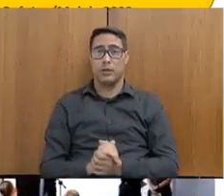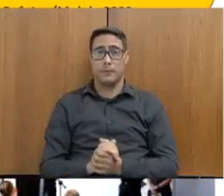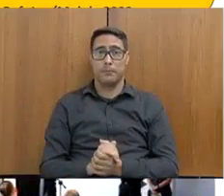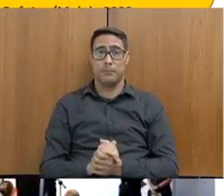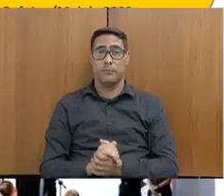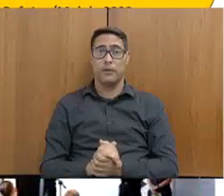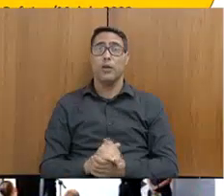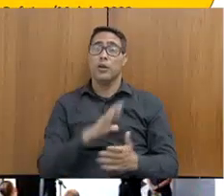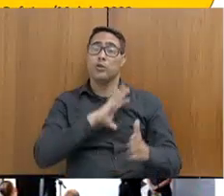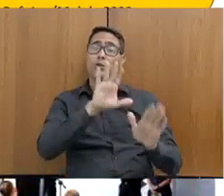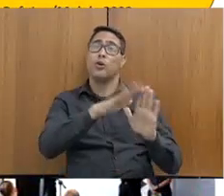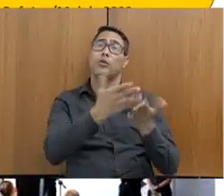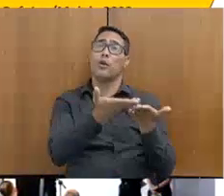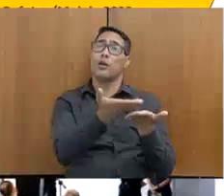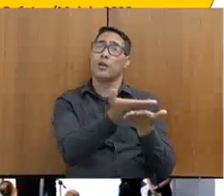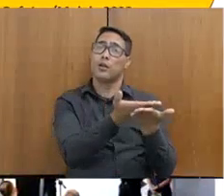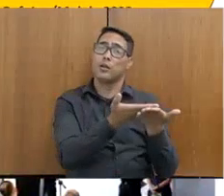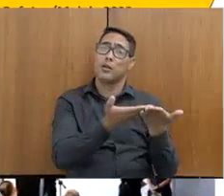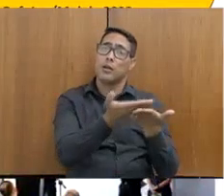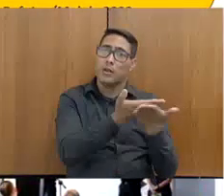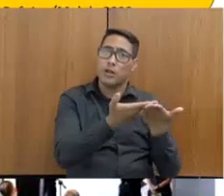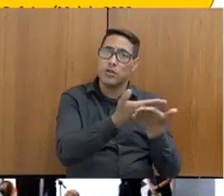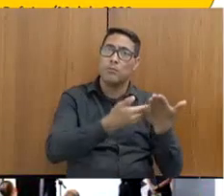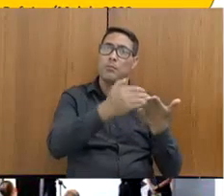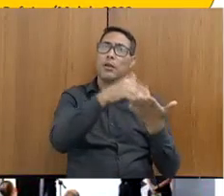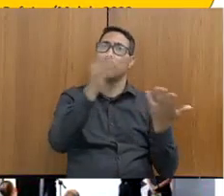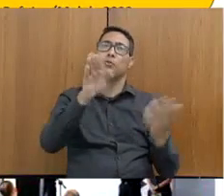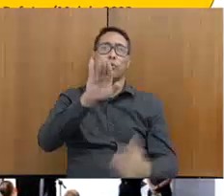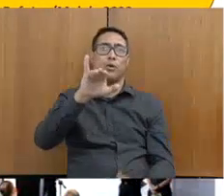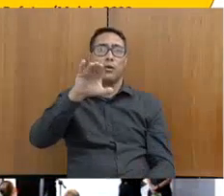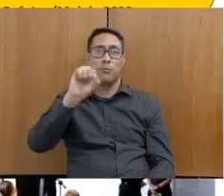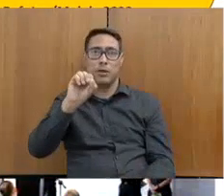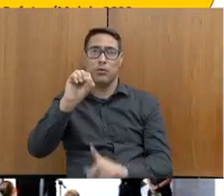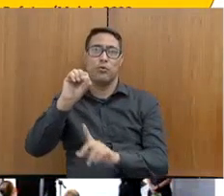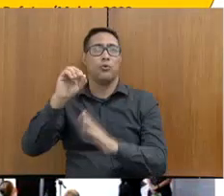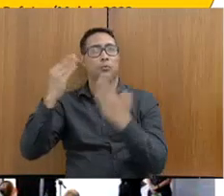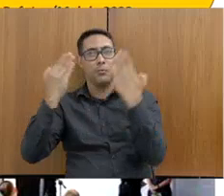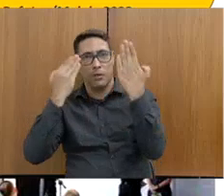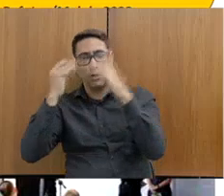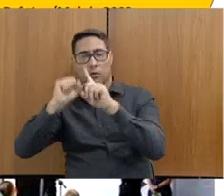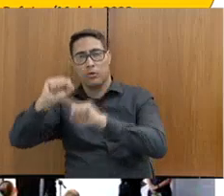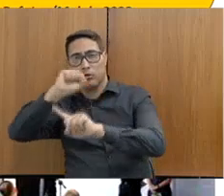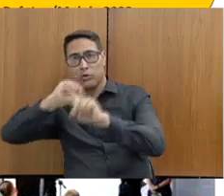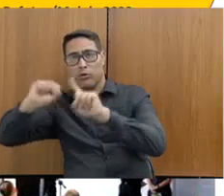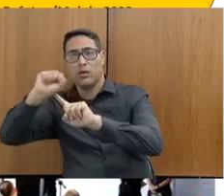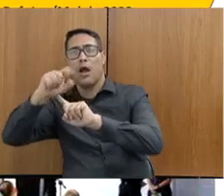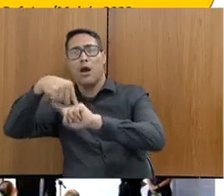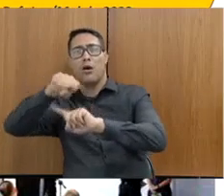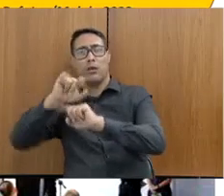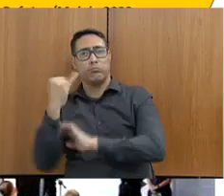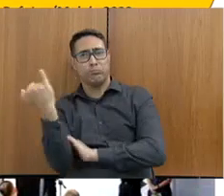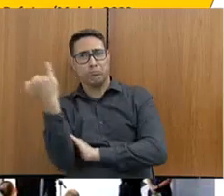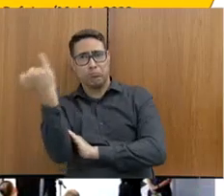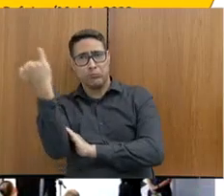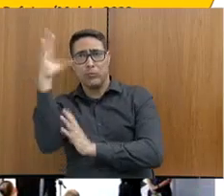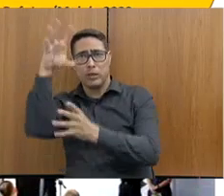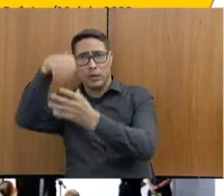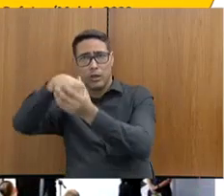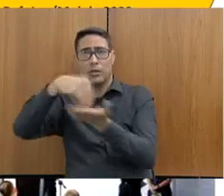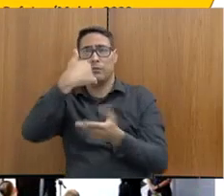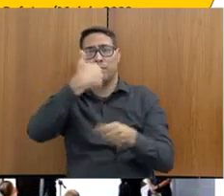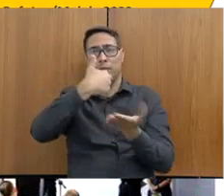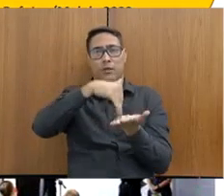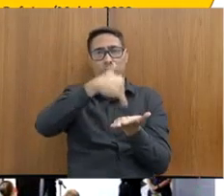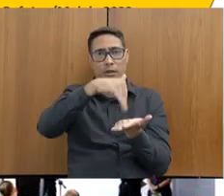Nosso atendimento biopsicossocial é uma atenção muito importante da secretaria, porque a gente sabe que a